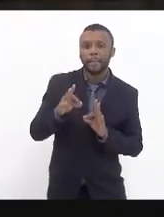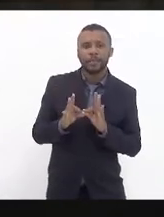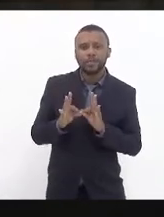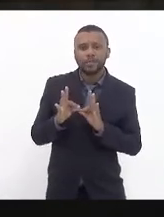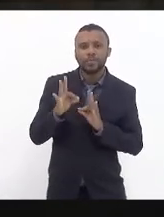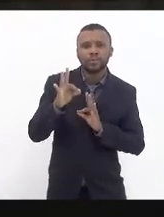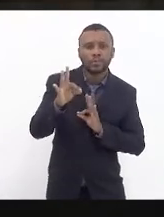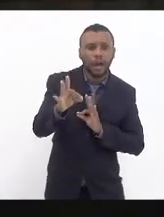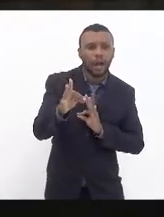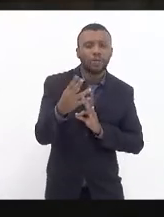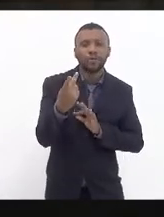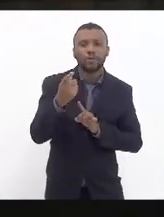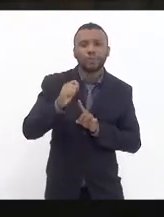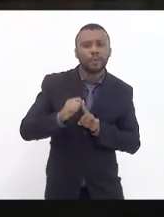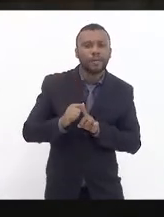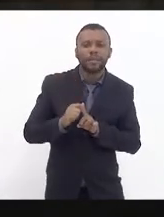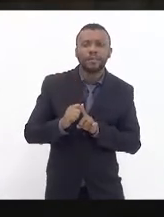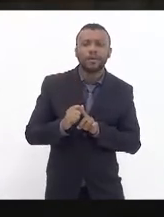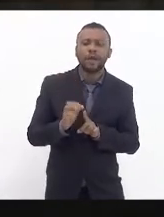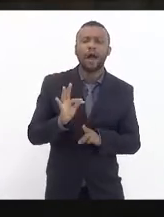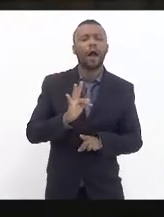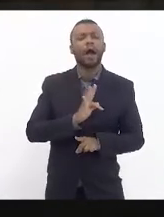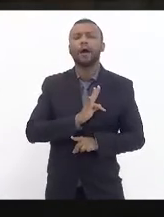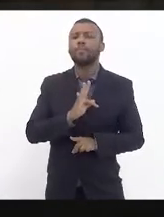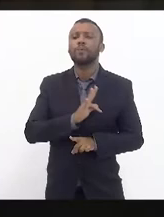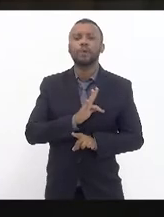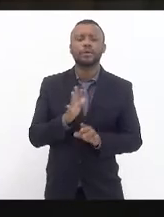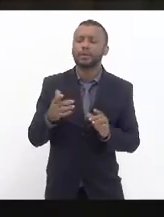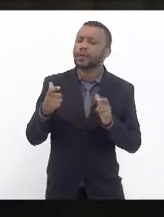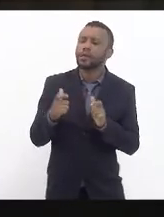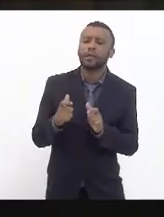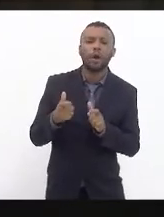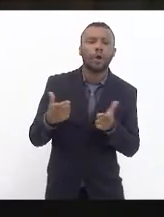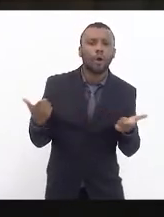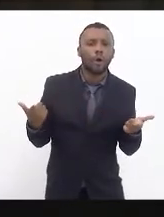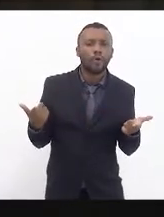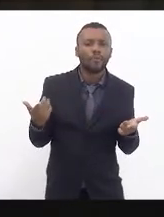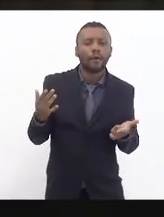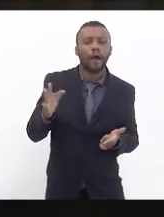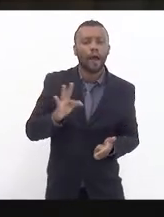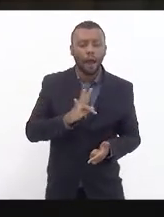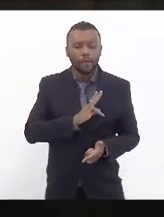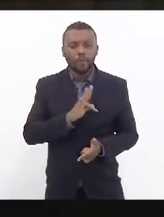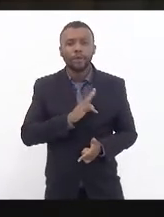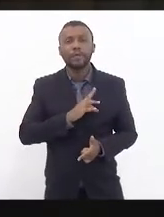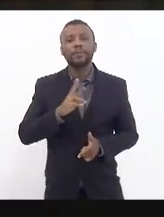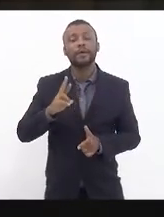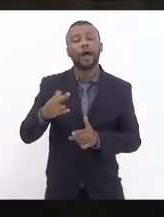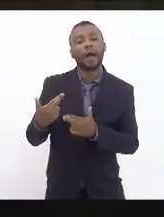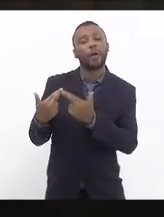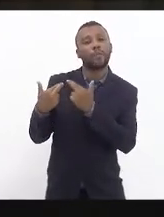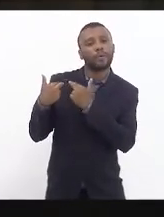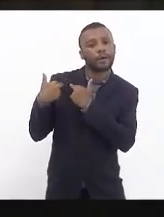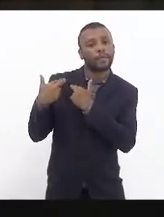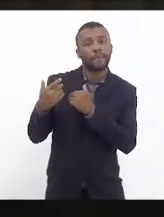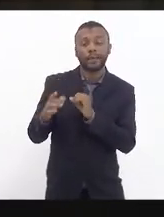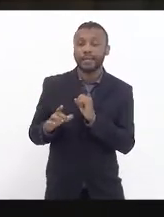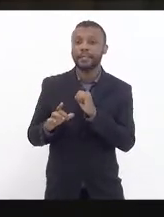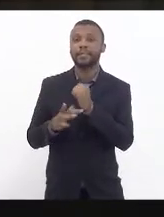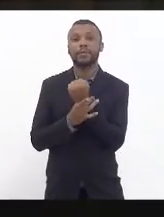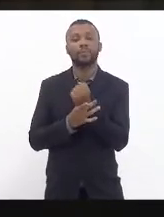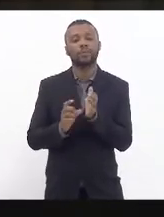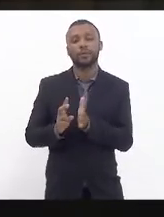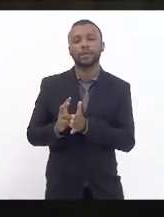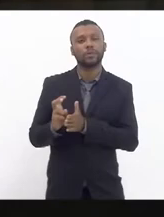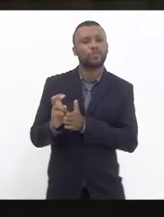em dois meses cadê a polícia militar cadê a polícia responsável pela pela segurança da supervia